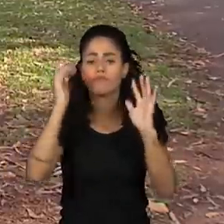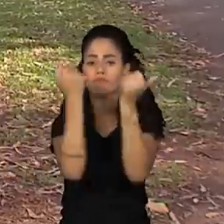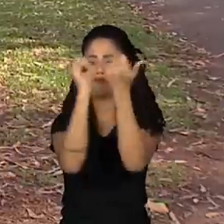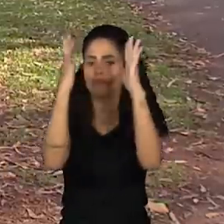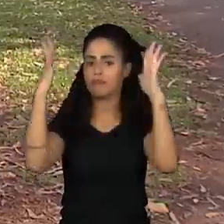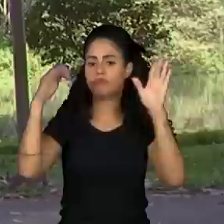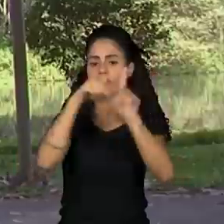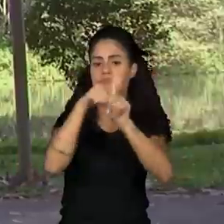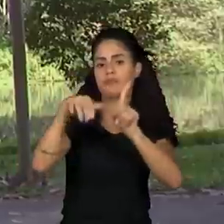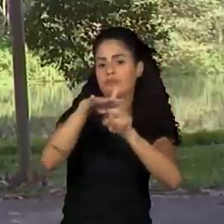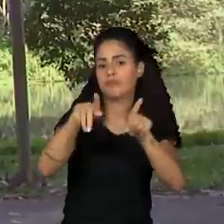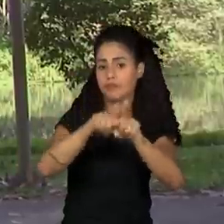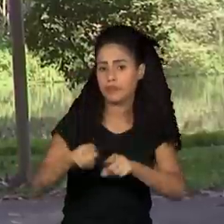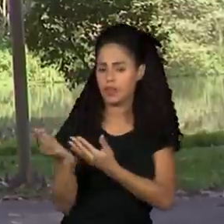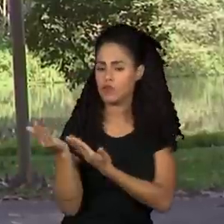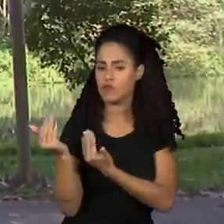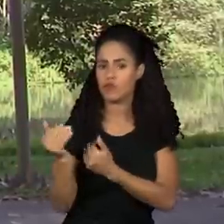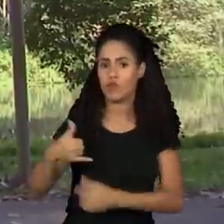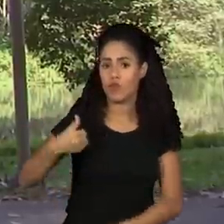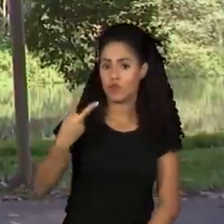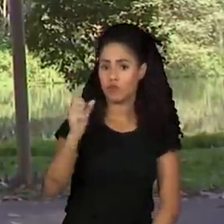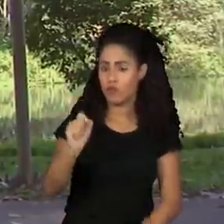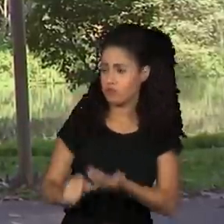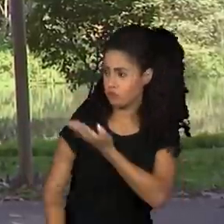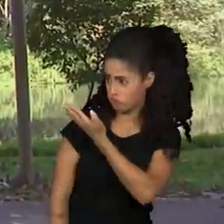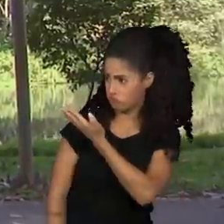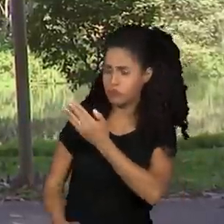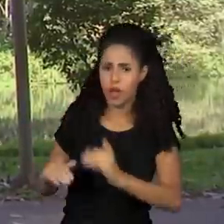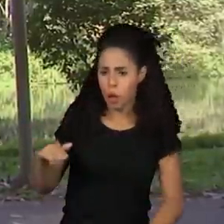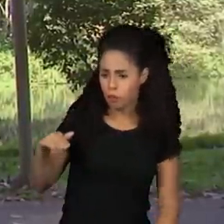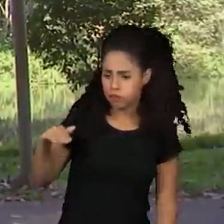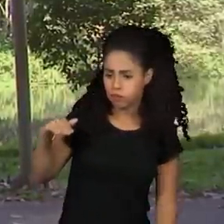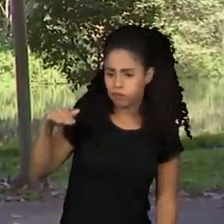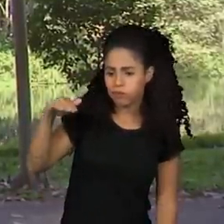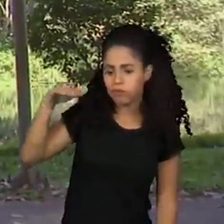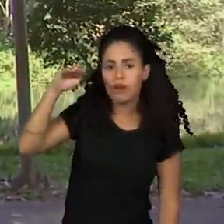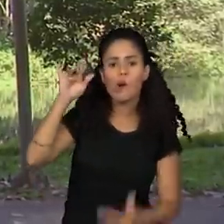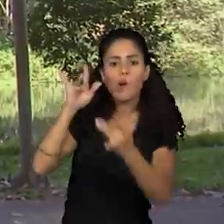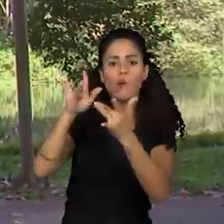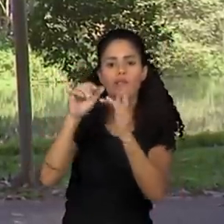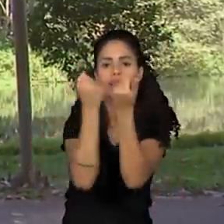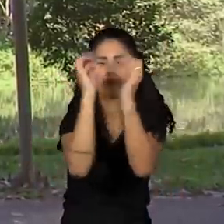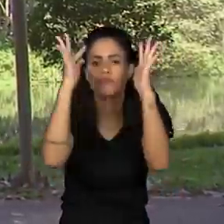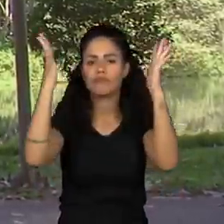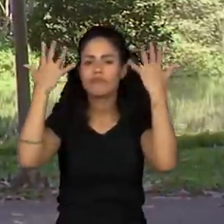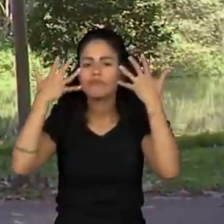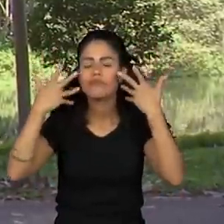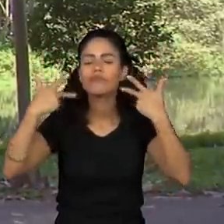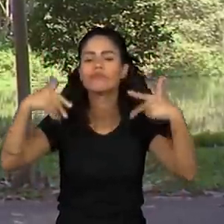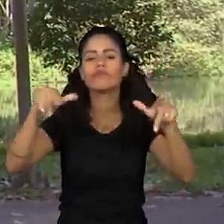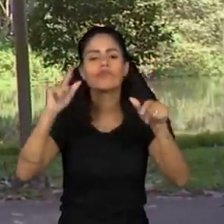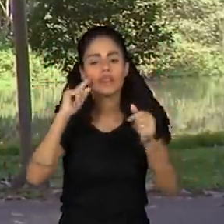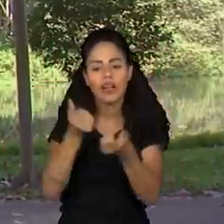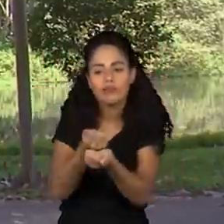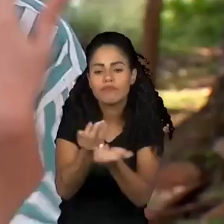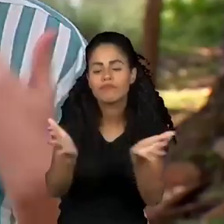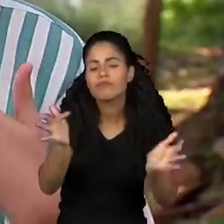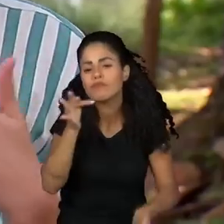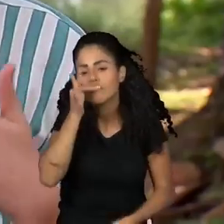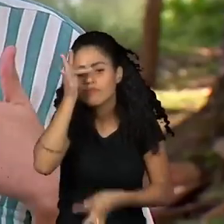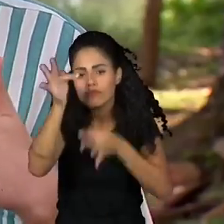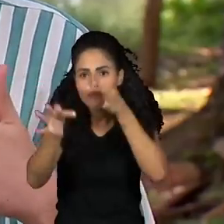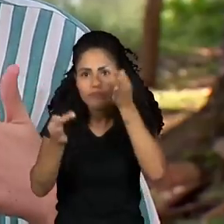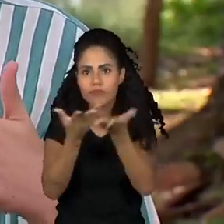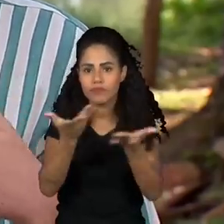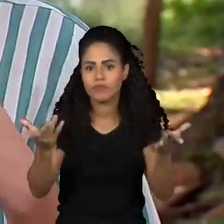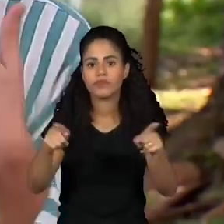e sociais. O jovem de 28 anos cresceu em contato com a natureza, em Belo Jardim. Eu sou